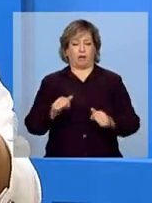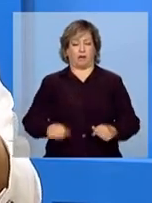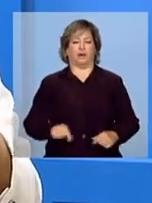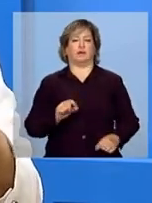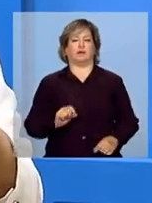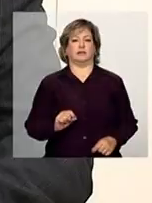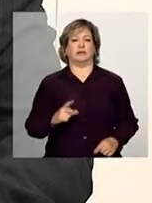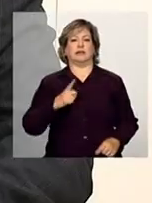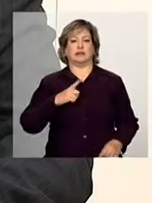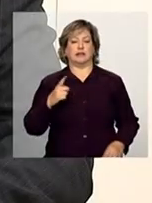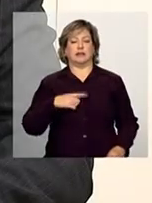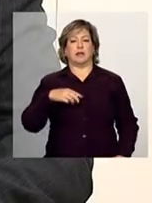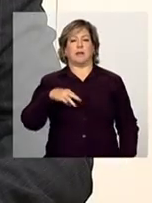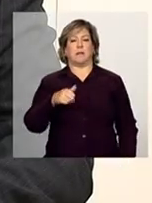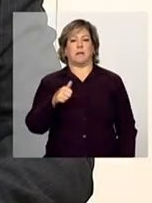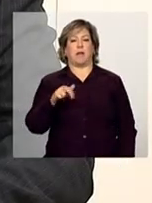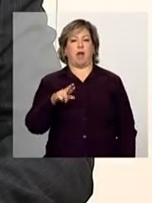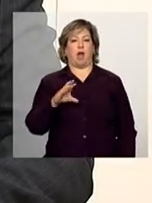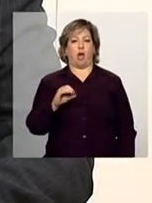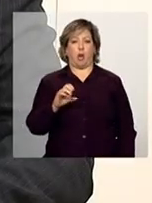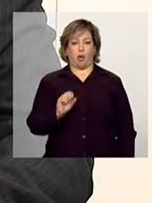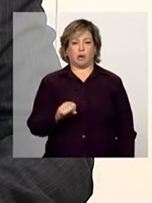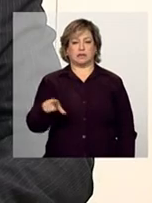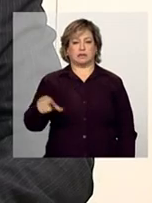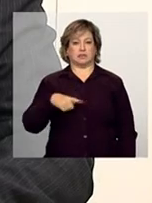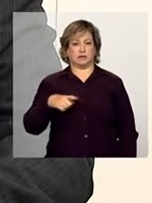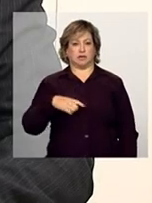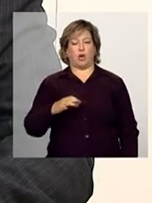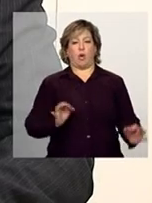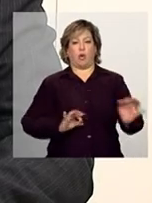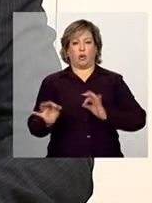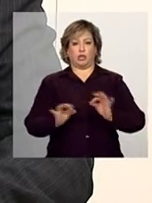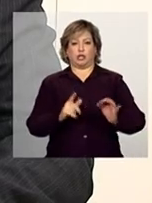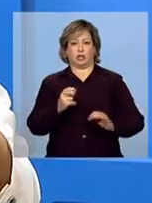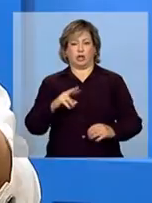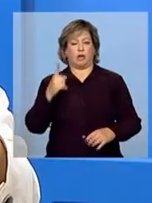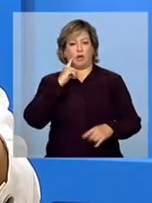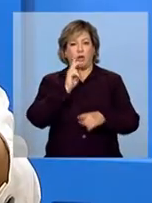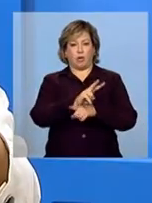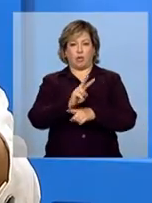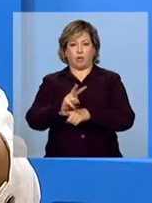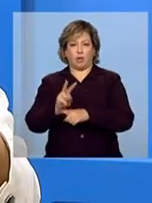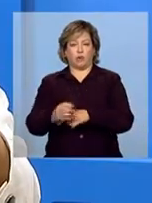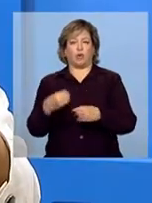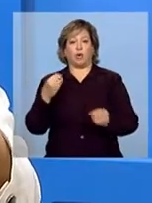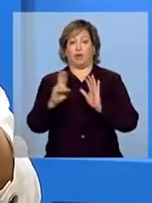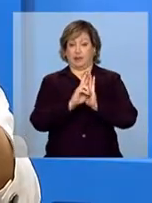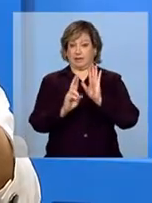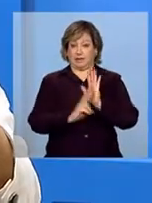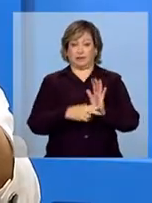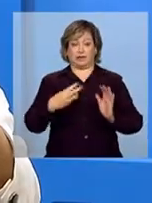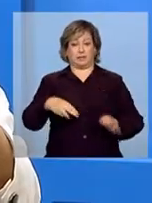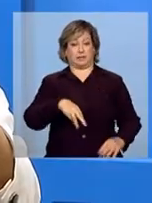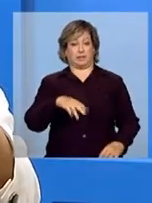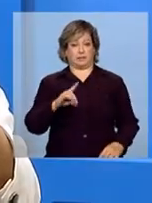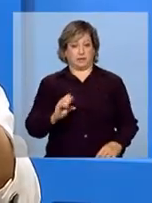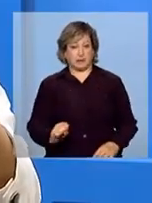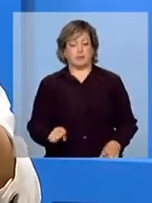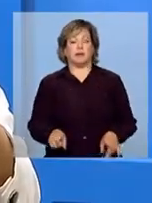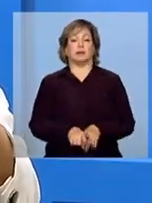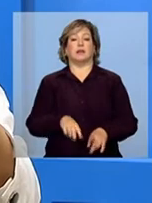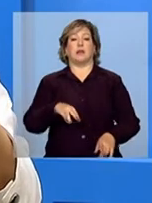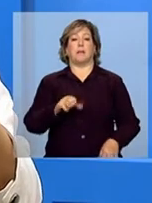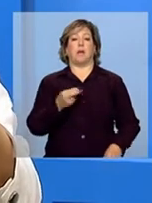estão Marcos Maia Antunes, Coordenador-Geral de Acompanhamento de Condicionalidades do MDS, e Mauro Barros,